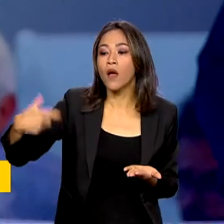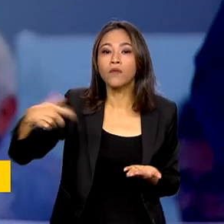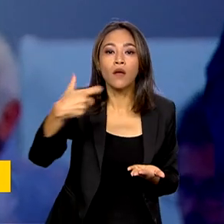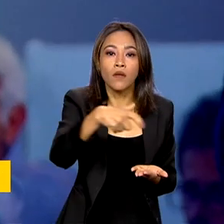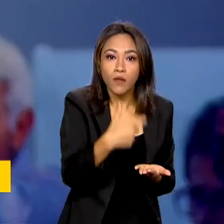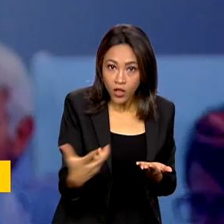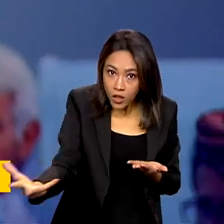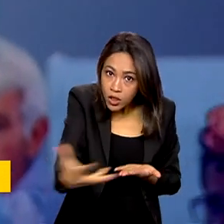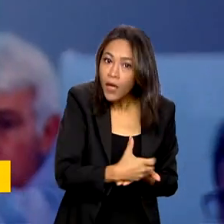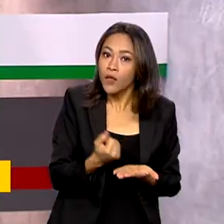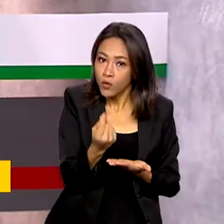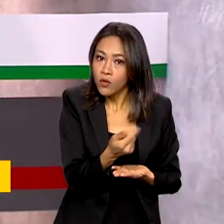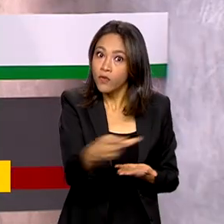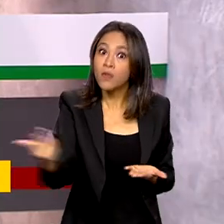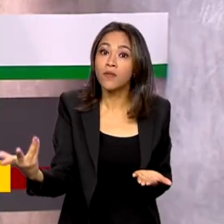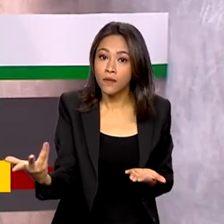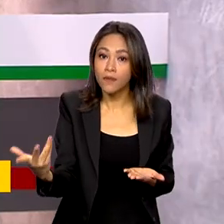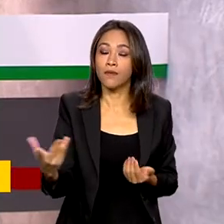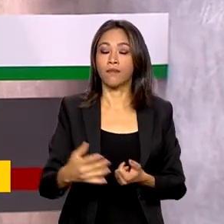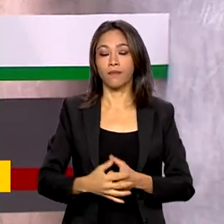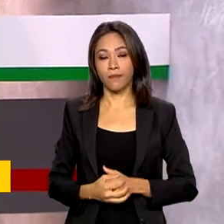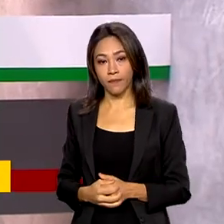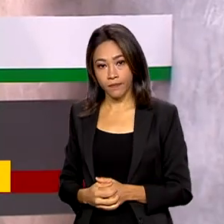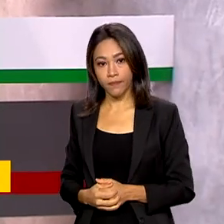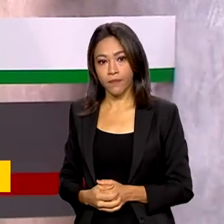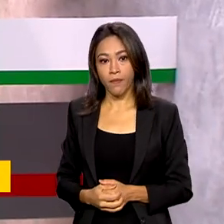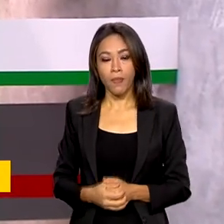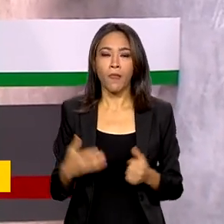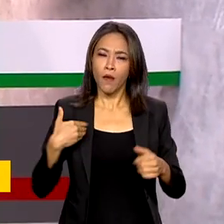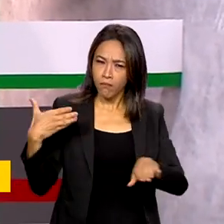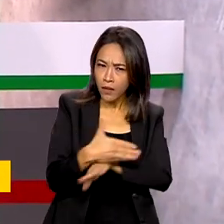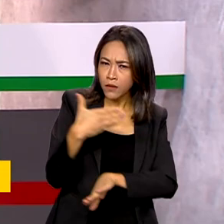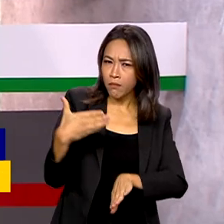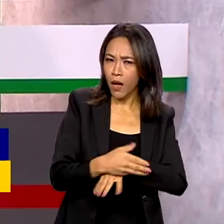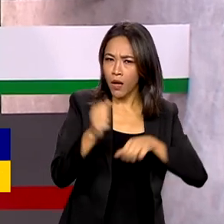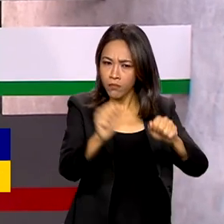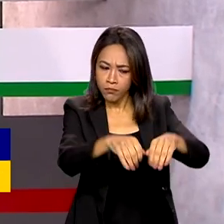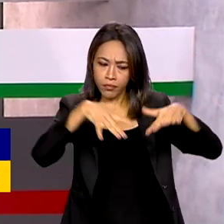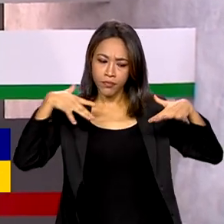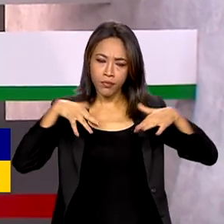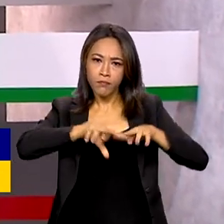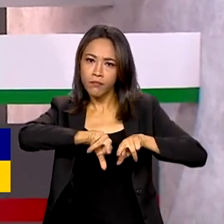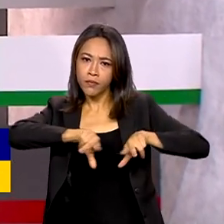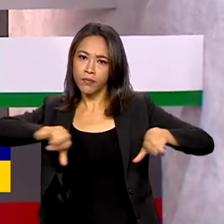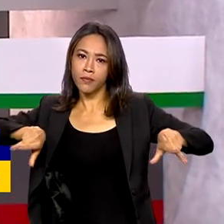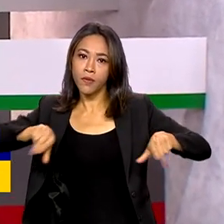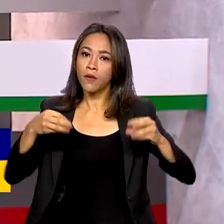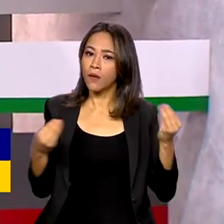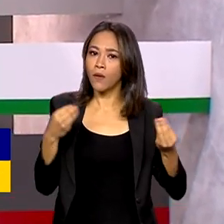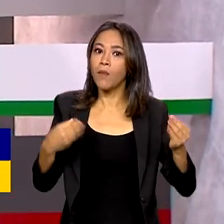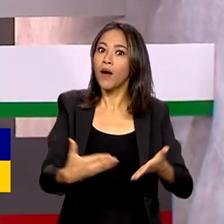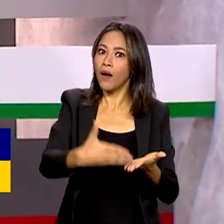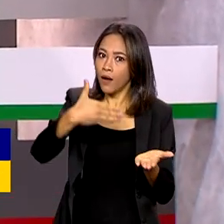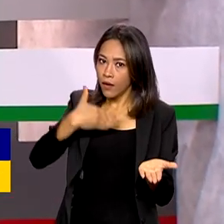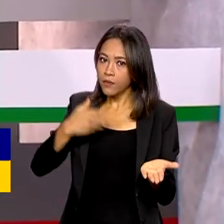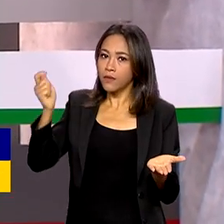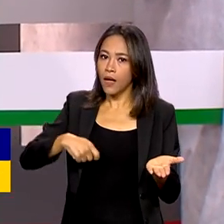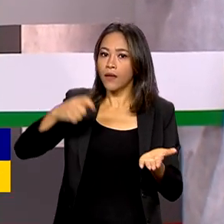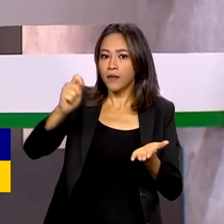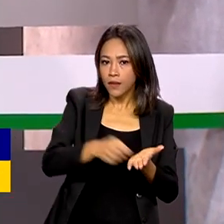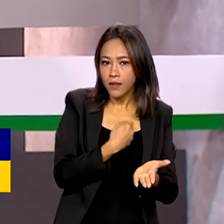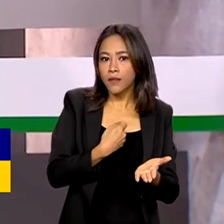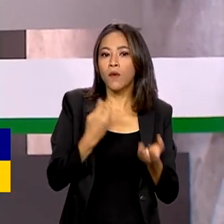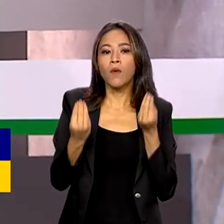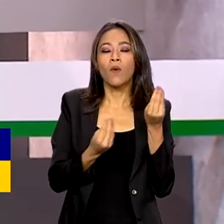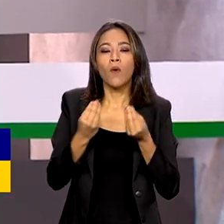arrecadou de vocês. Para participar das plenárias, as inscrições podem ser feitas antecipadamente na